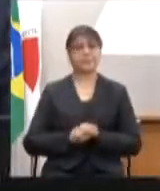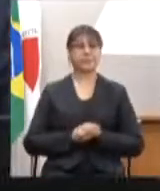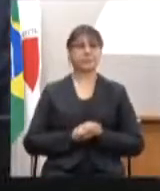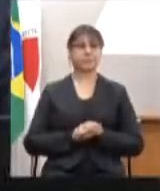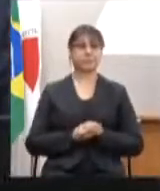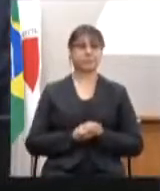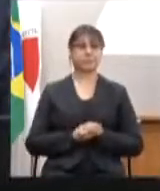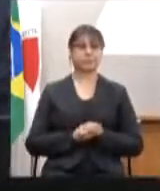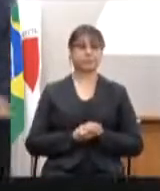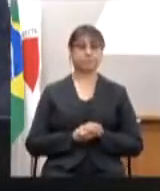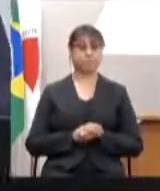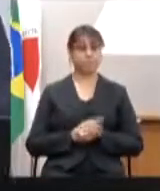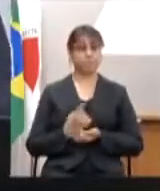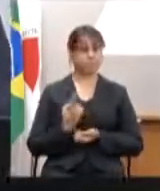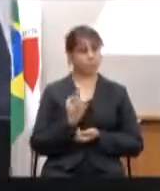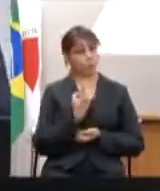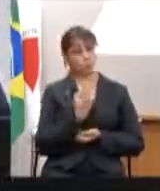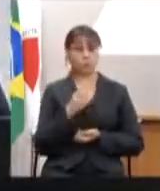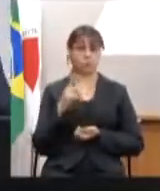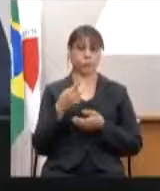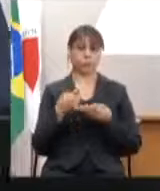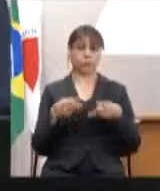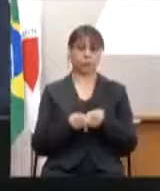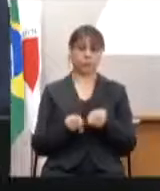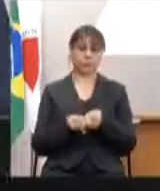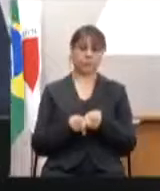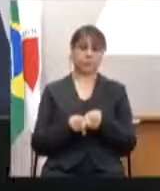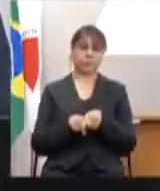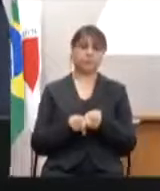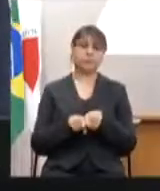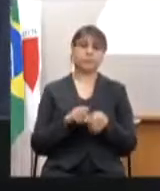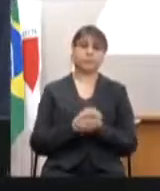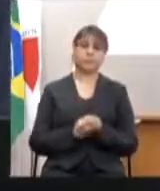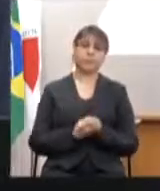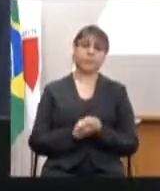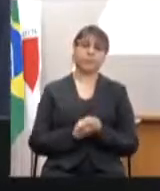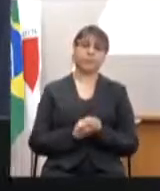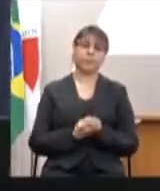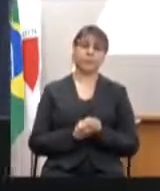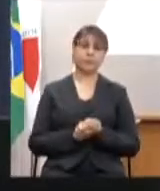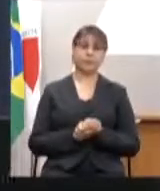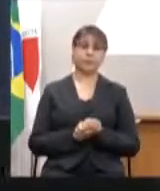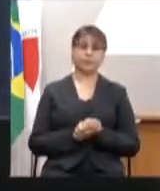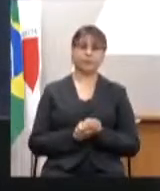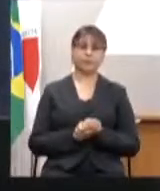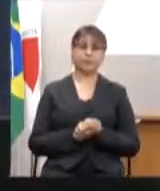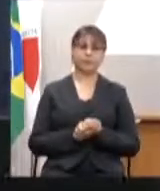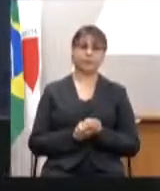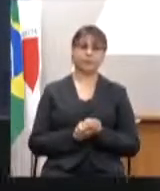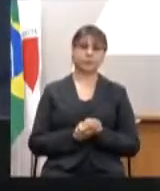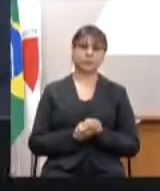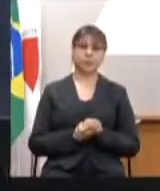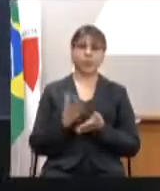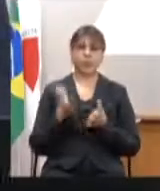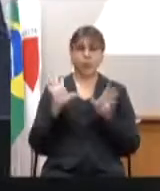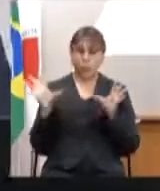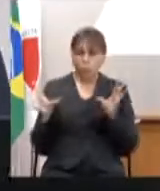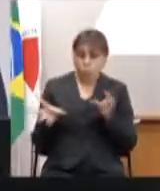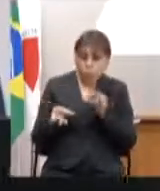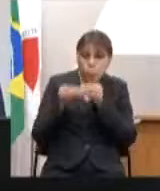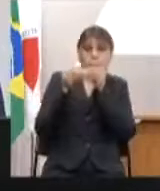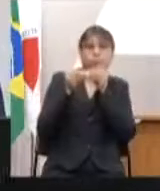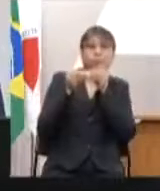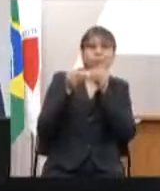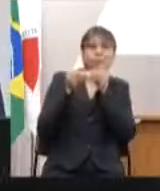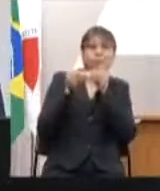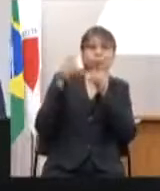E, por último, a terceira fase, que vai ser a consolidação de todas as ideias que vieram, e aí